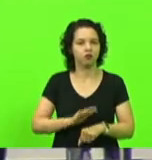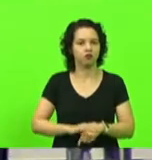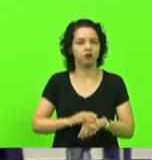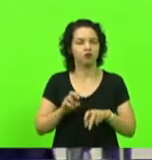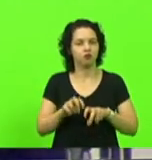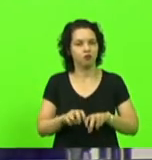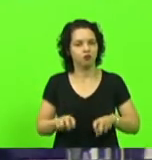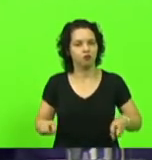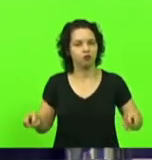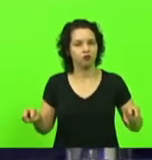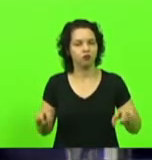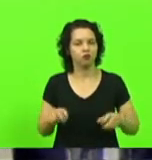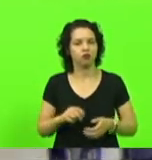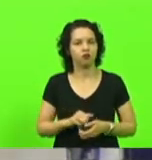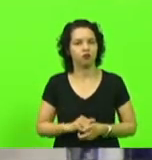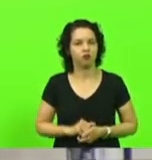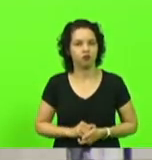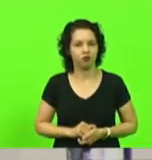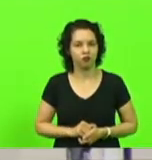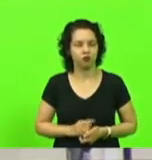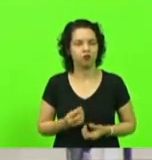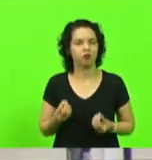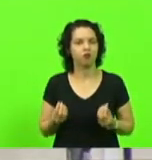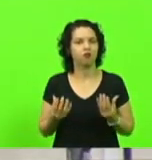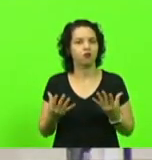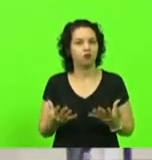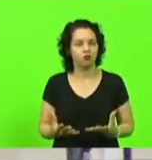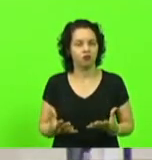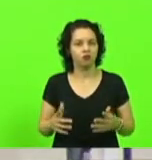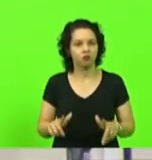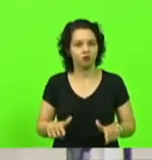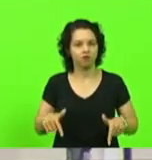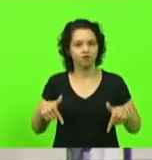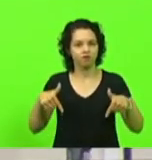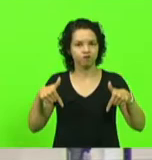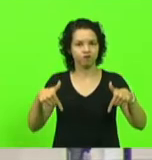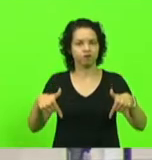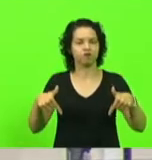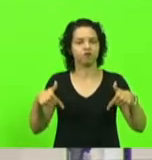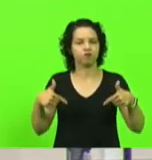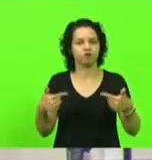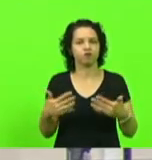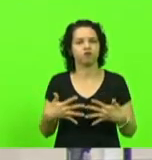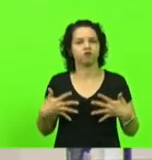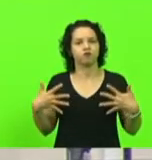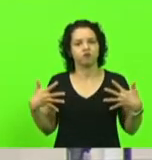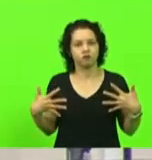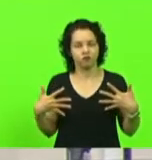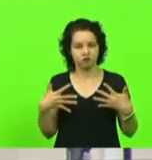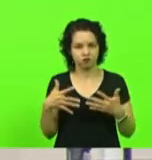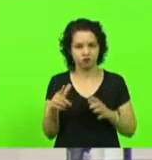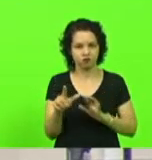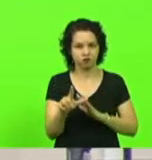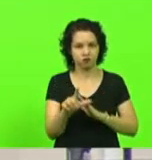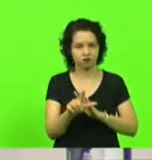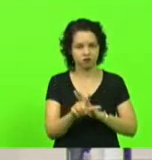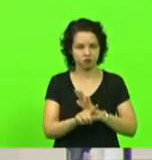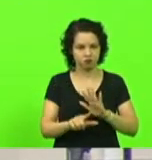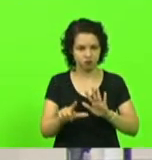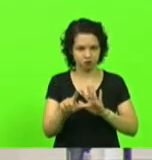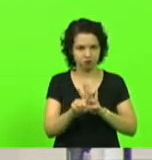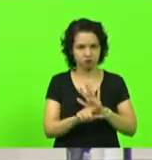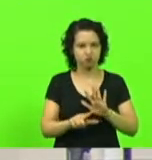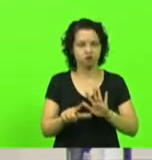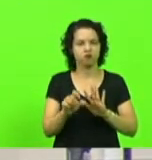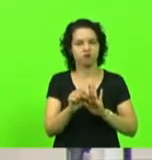para concessão da comenda do Legislativo catarinense, instituída pela Resolução